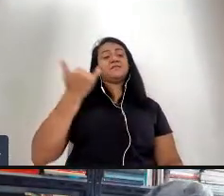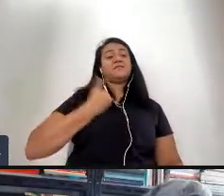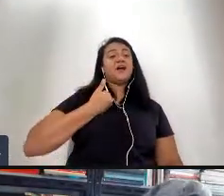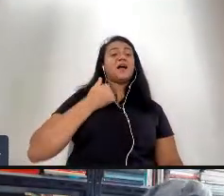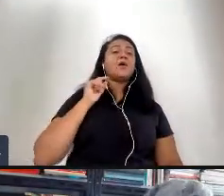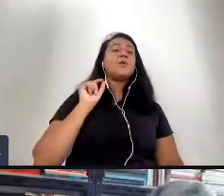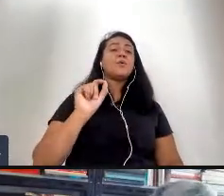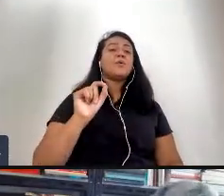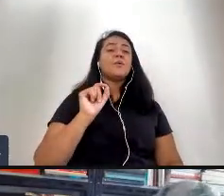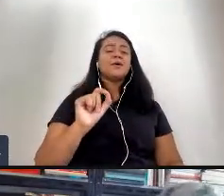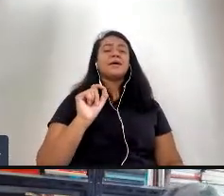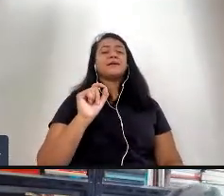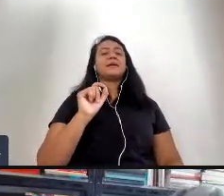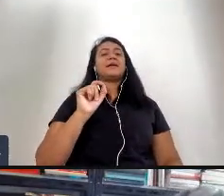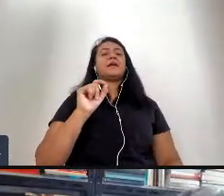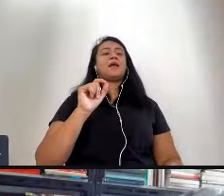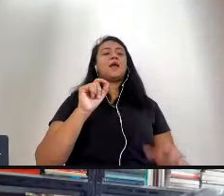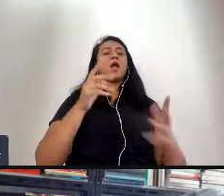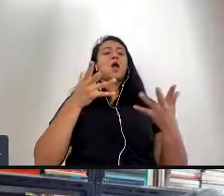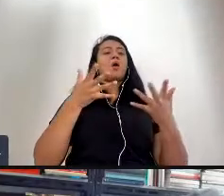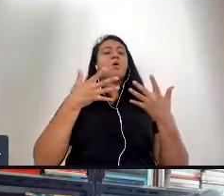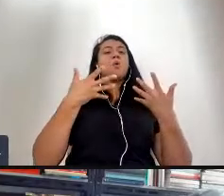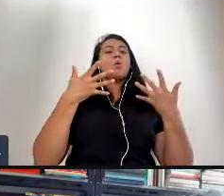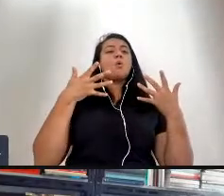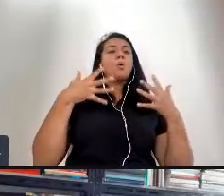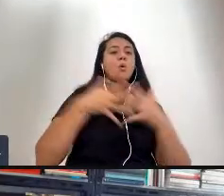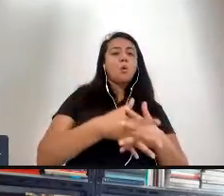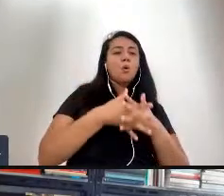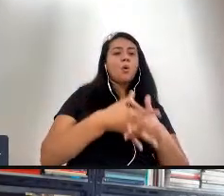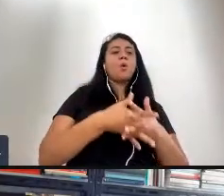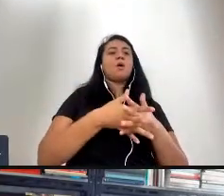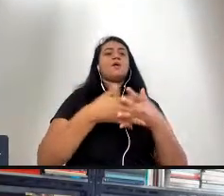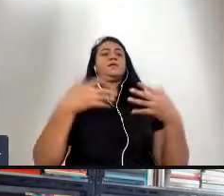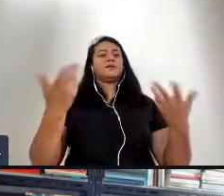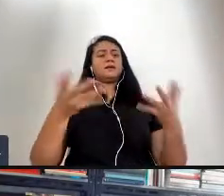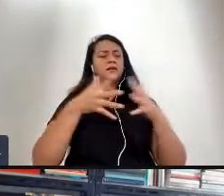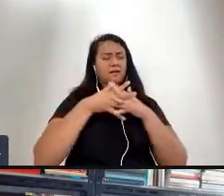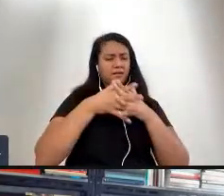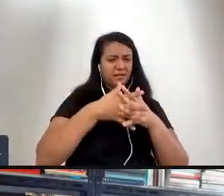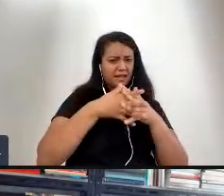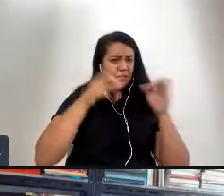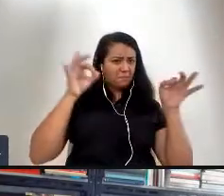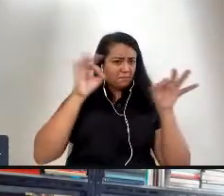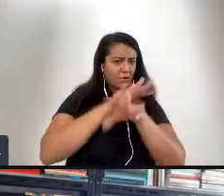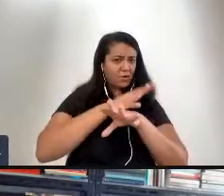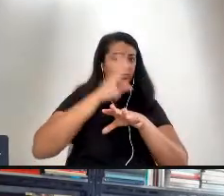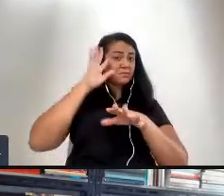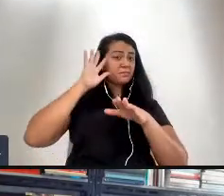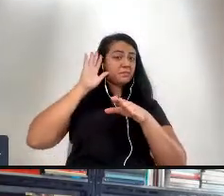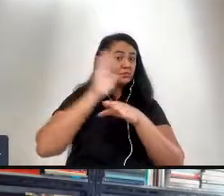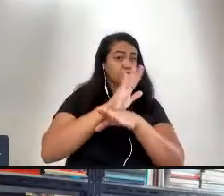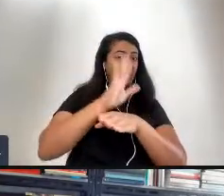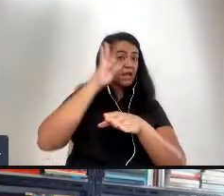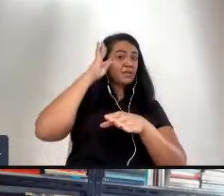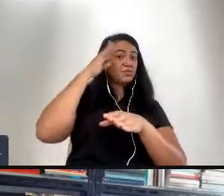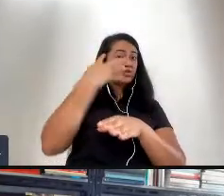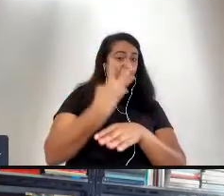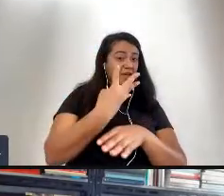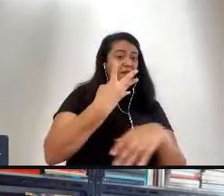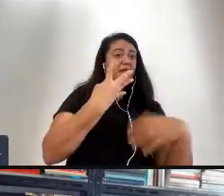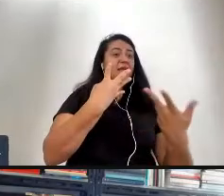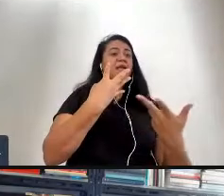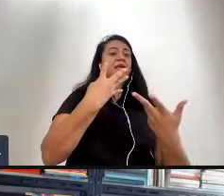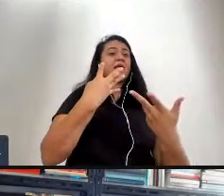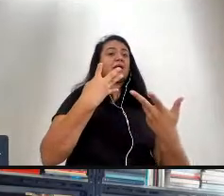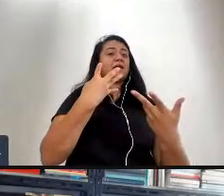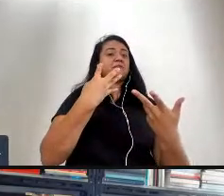disso assim porque nós estamos preparados para perceber o conflito para conviver com o conflito quando você pergunta se o ativismo artístico está